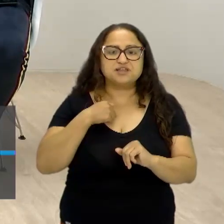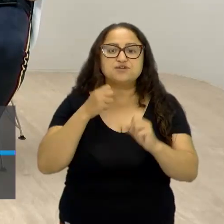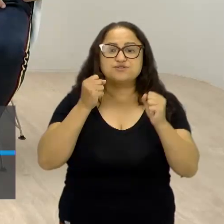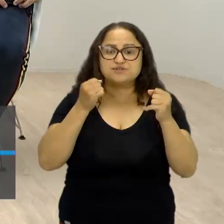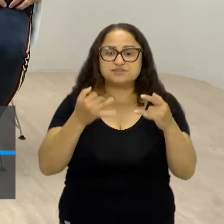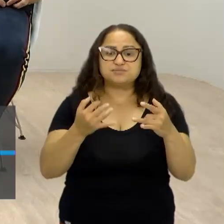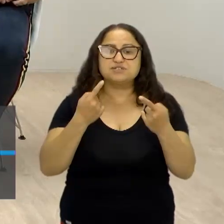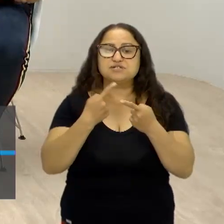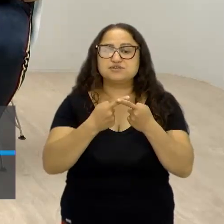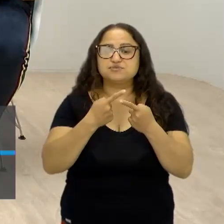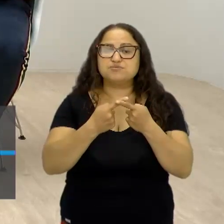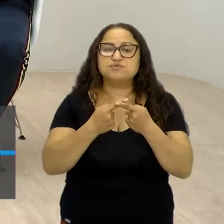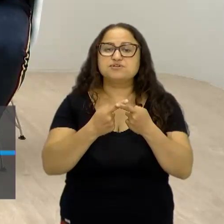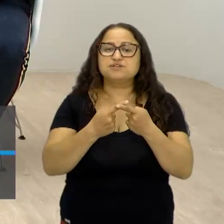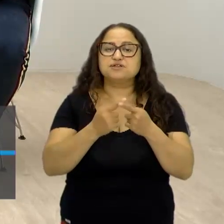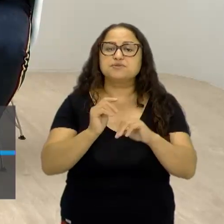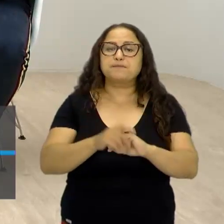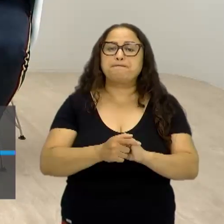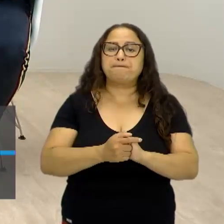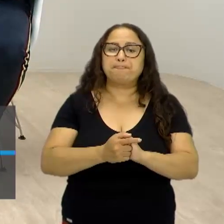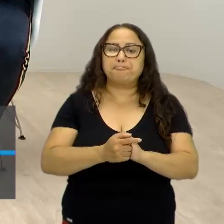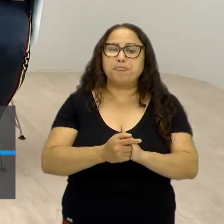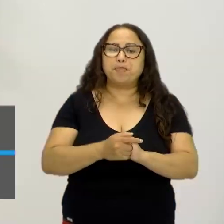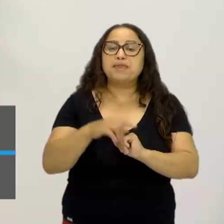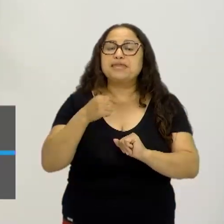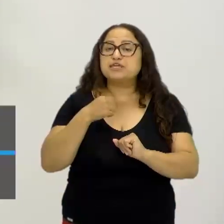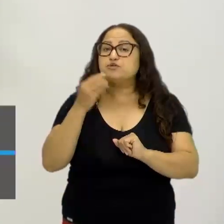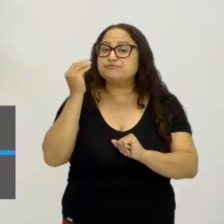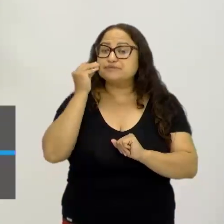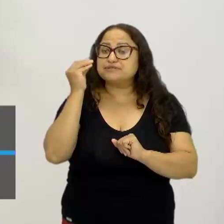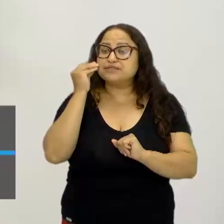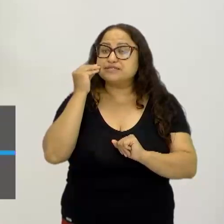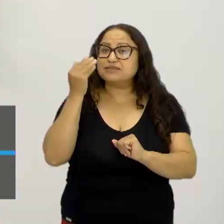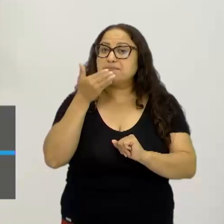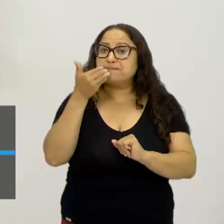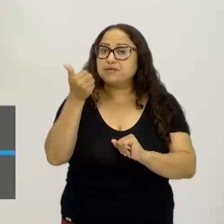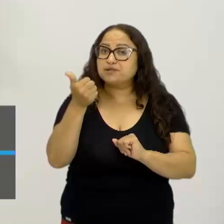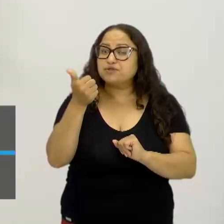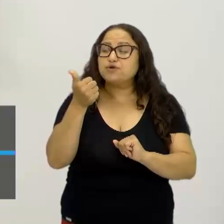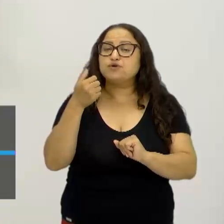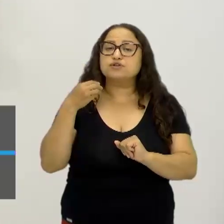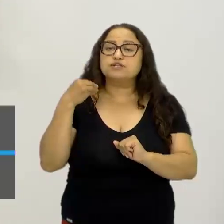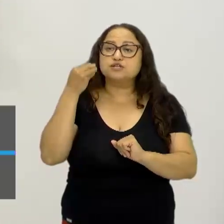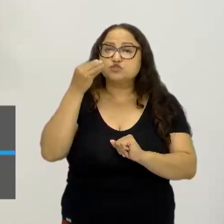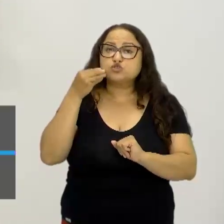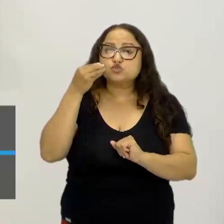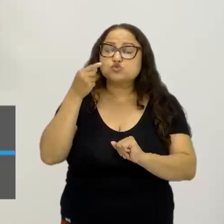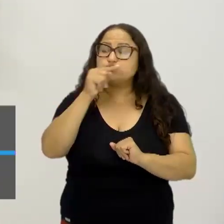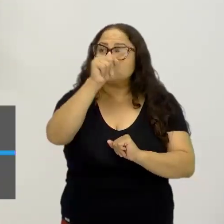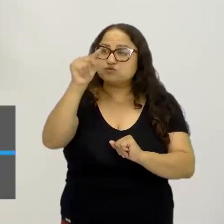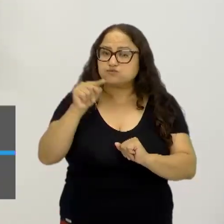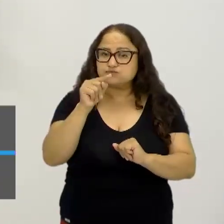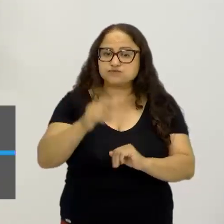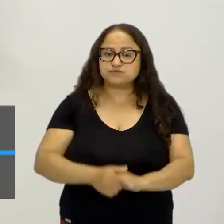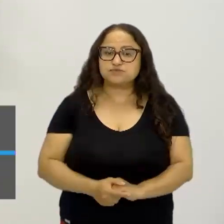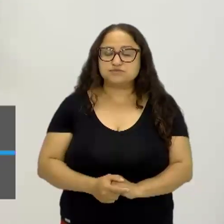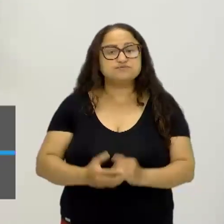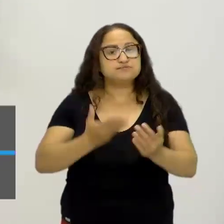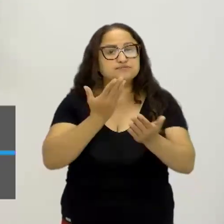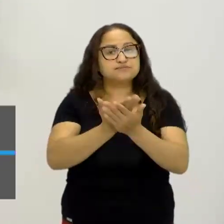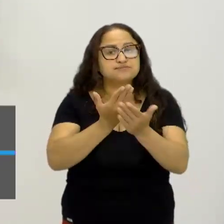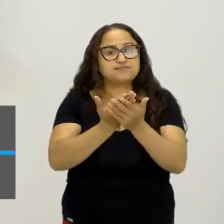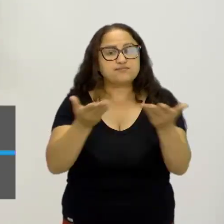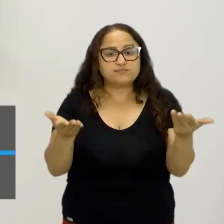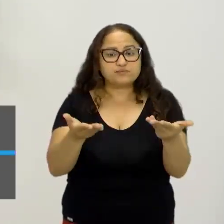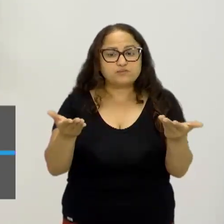justificar, justamente porque eu vou tentar elaborar mesmo um diálogo com vocês dessa aula mesmo,